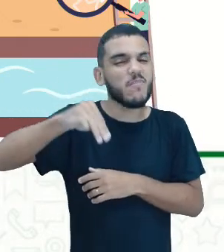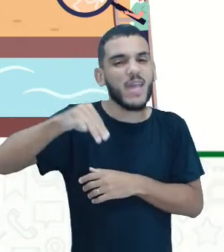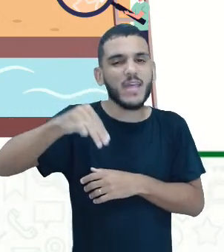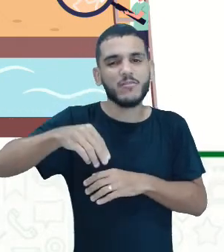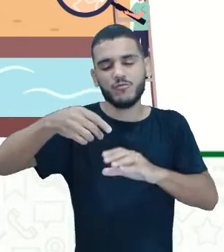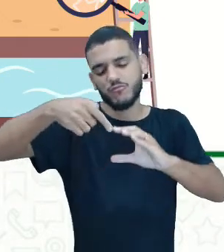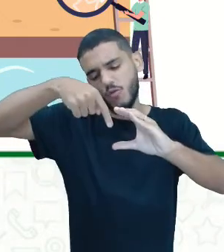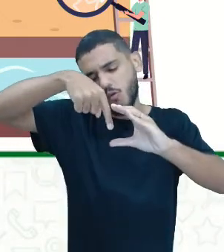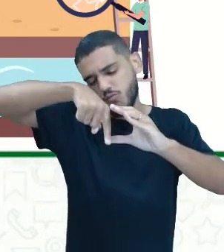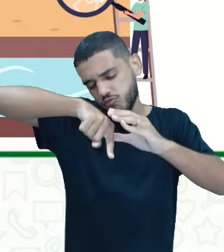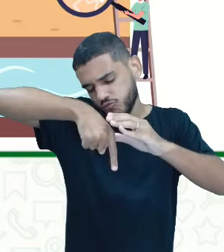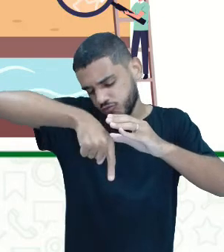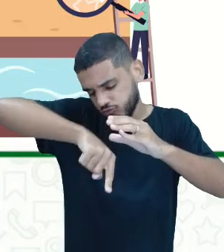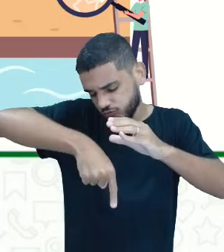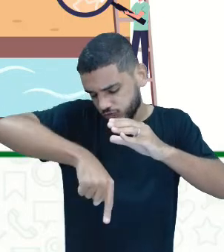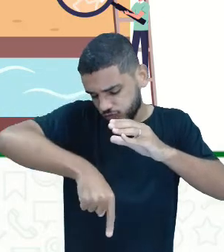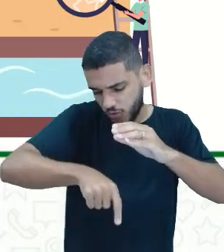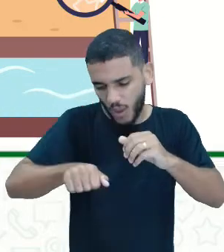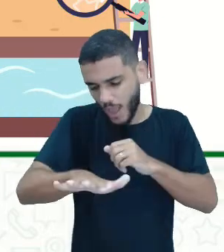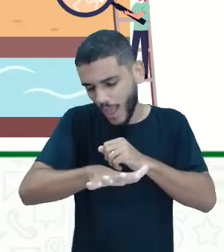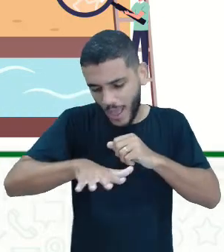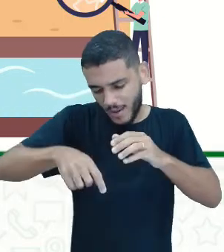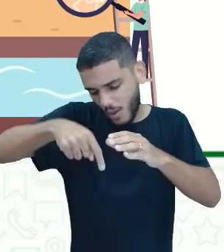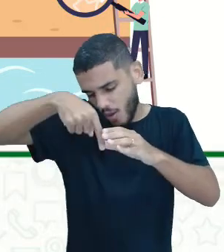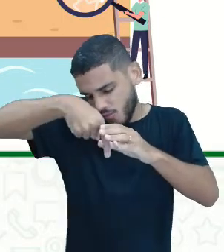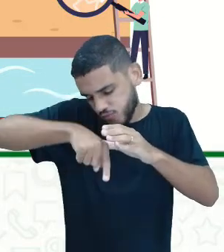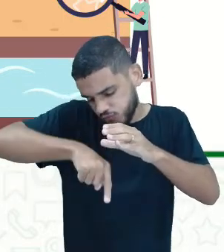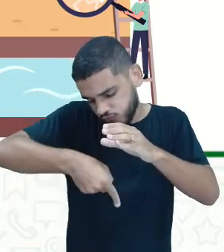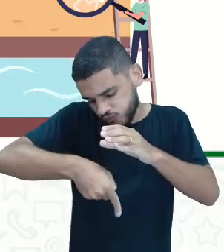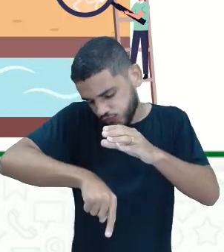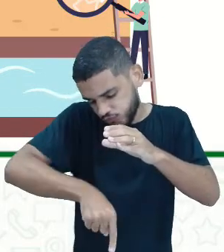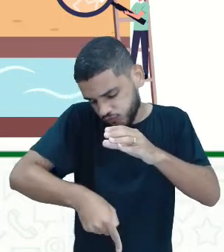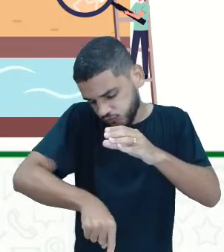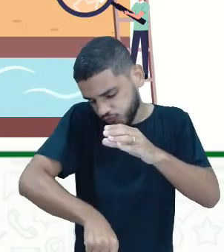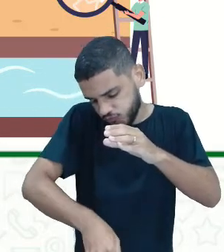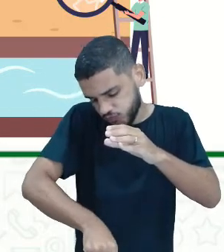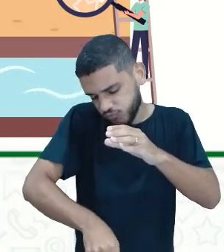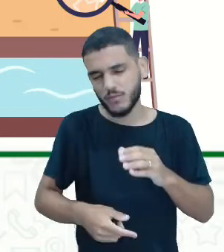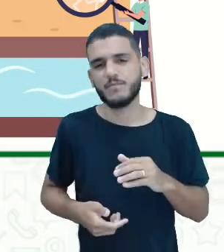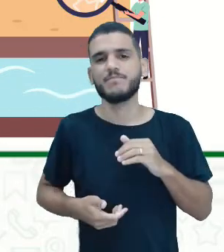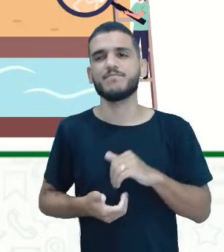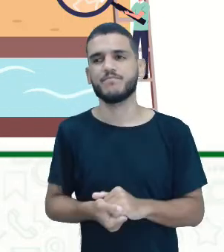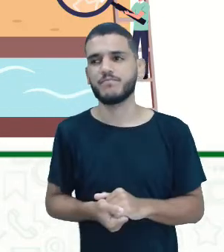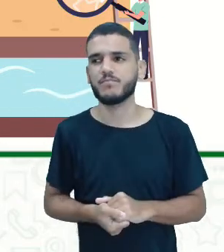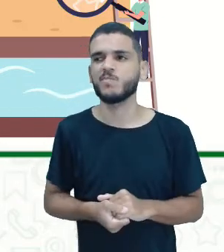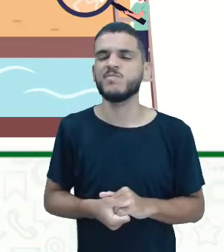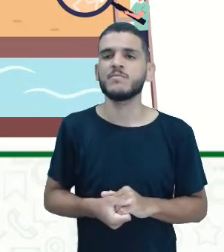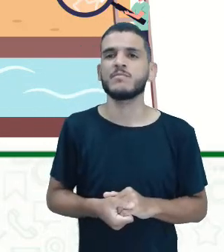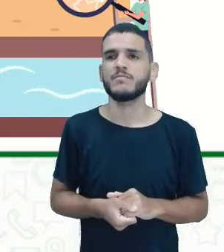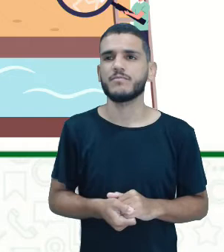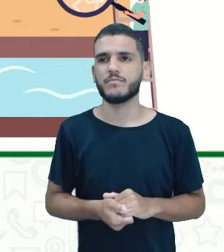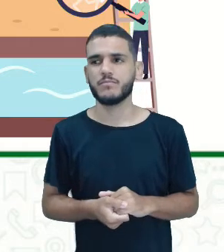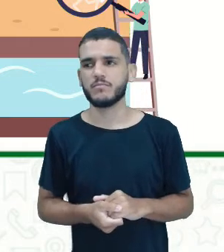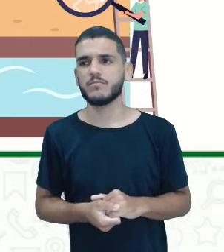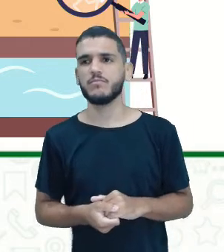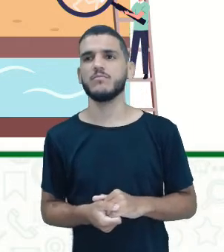chuva pode estar contaminada por algum motivo. Ali a terra, o solo pode estar contaminado e pode estar